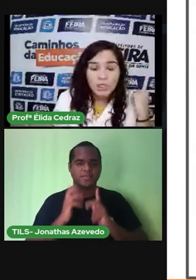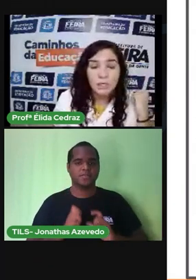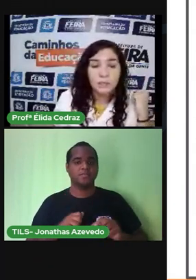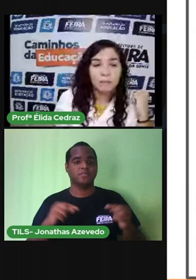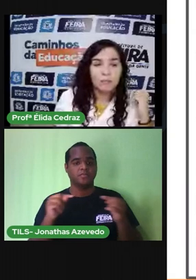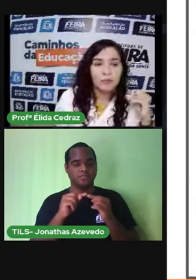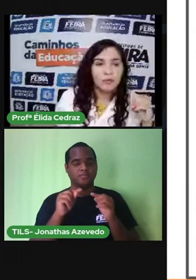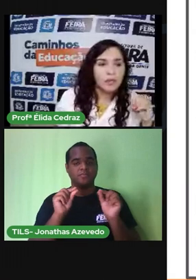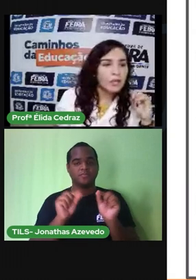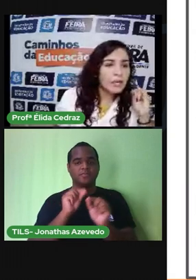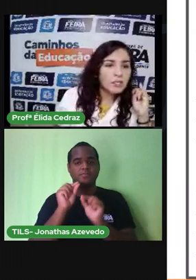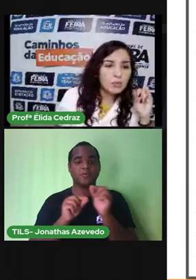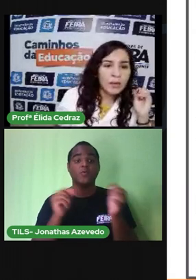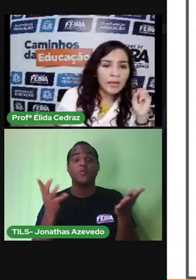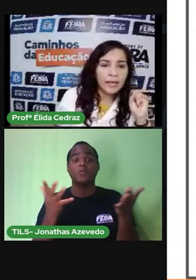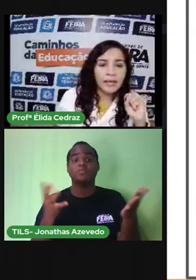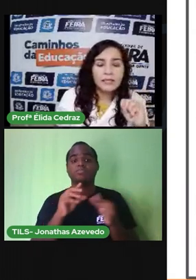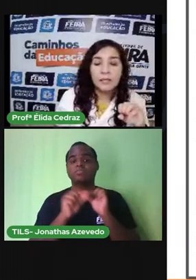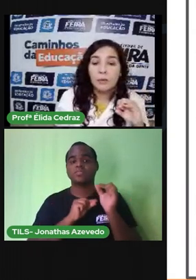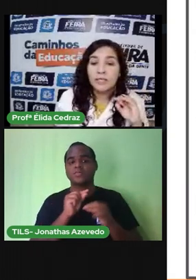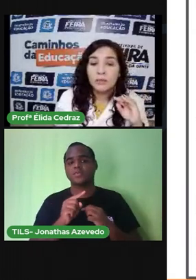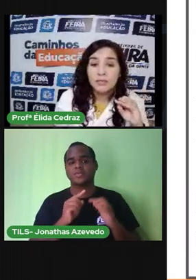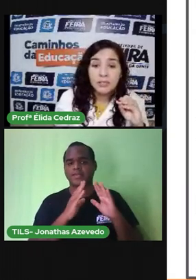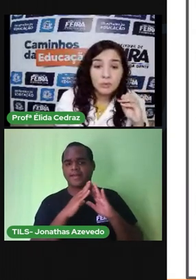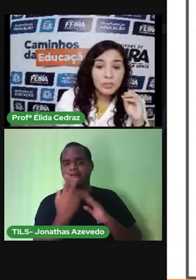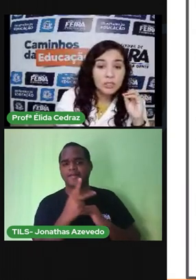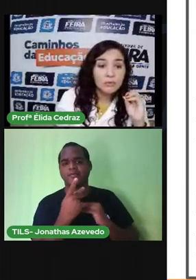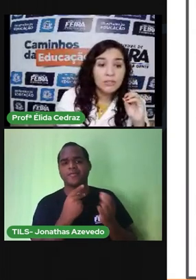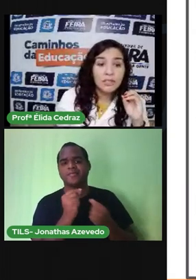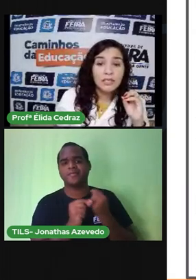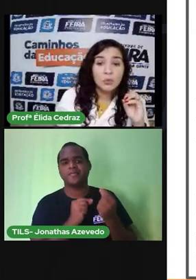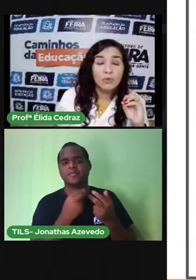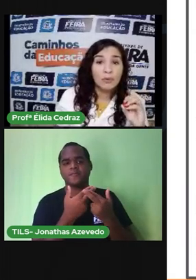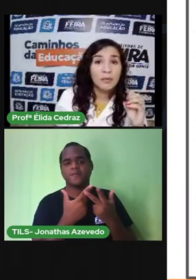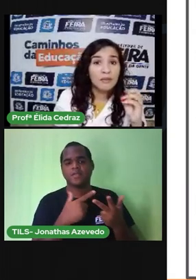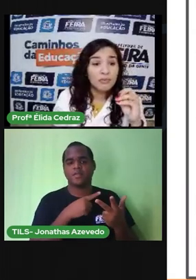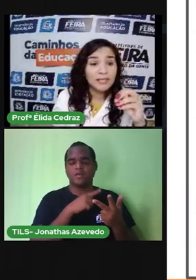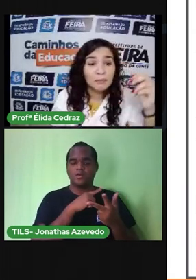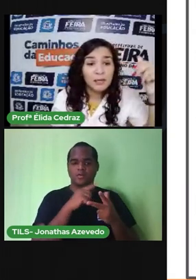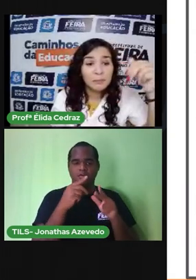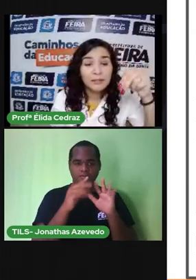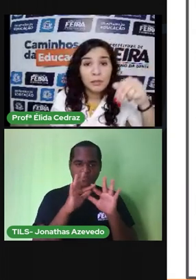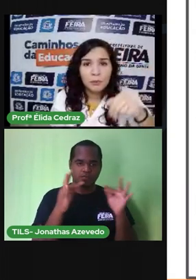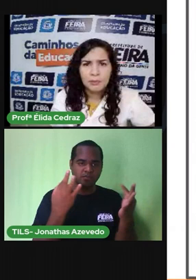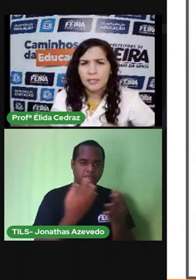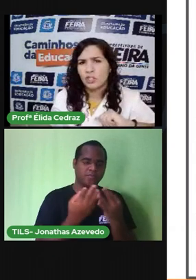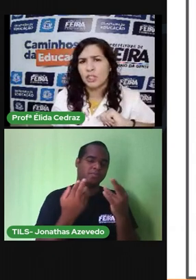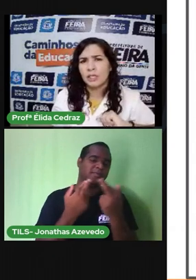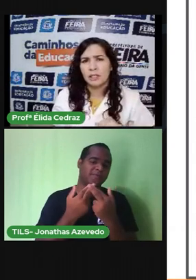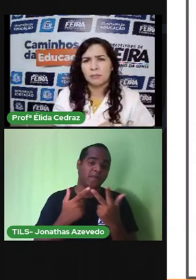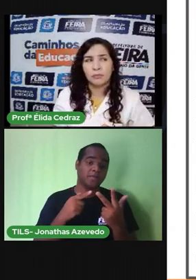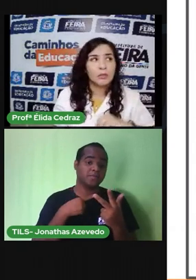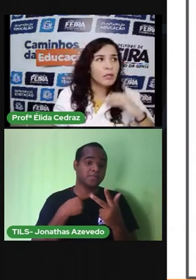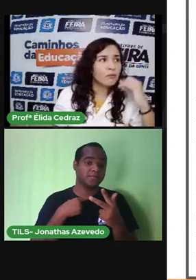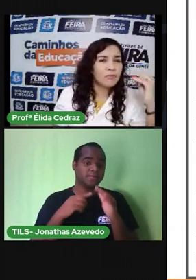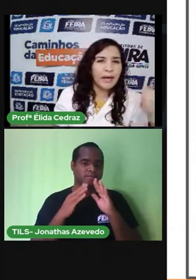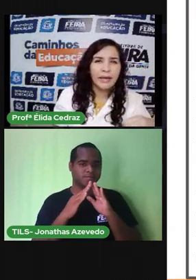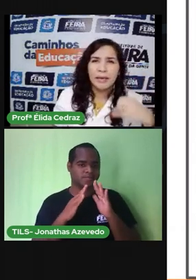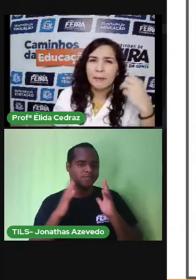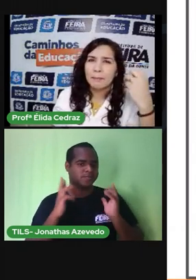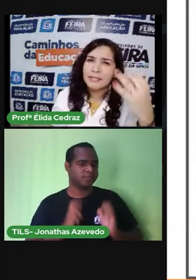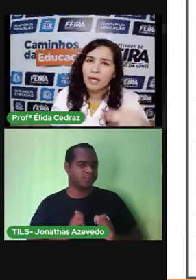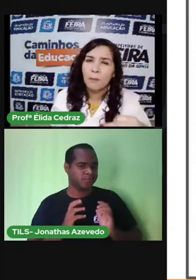hoje em sua casa quais são as ações que você e a sua família fazem para manter o ambiente limpo